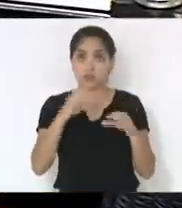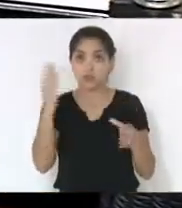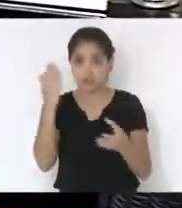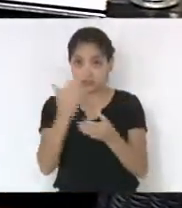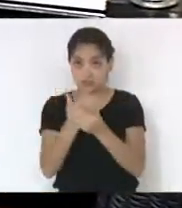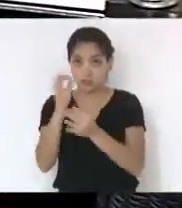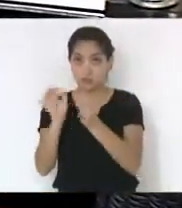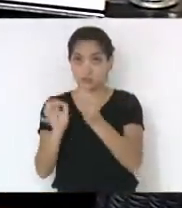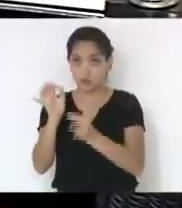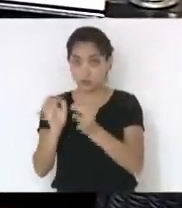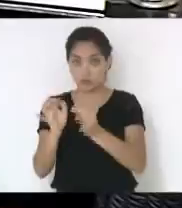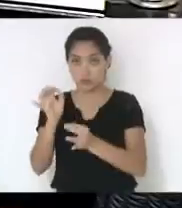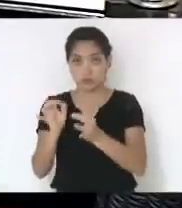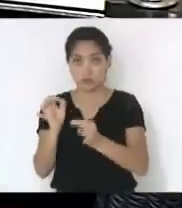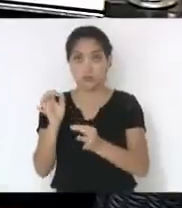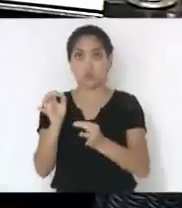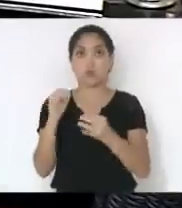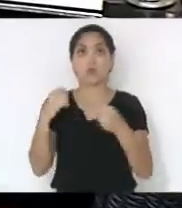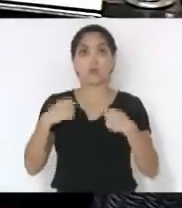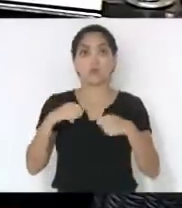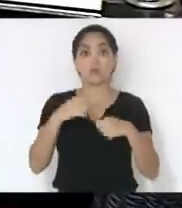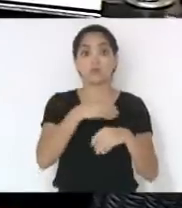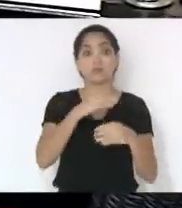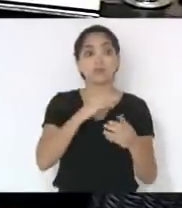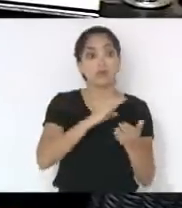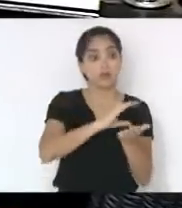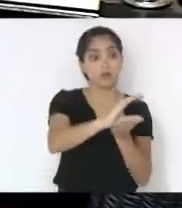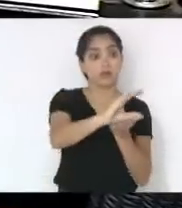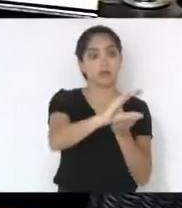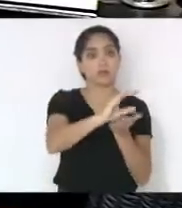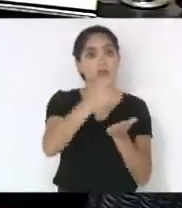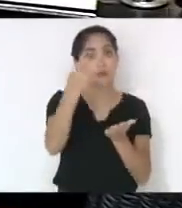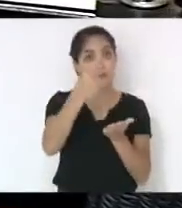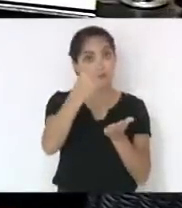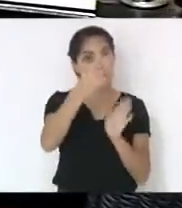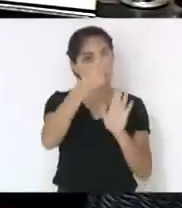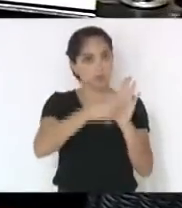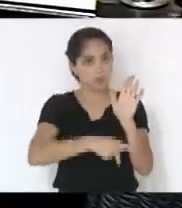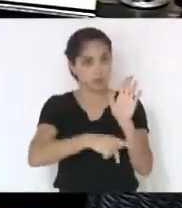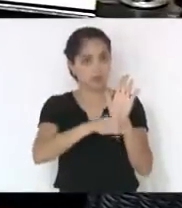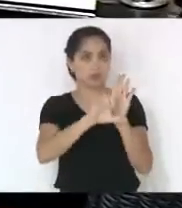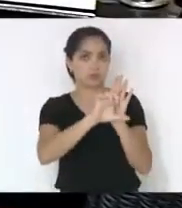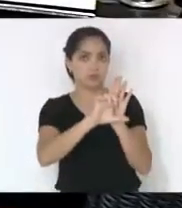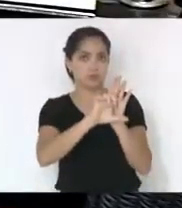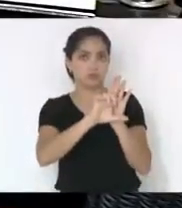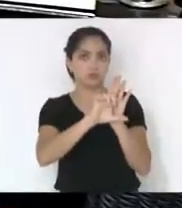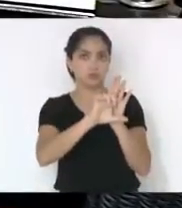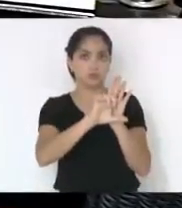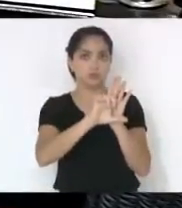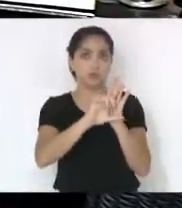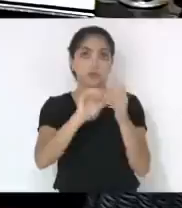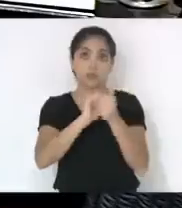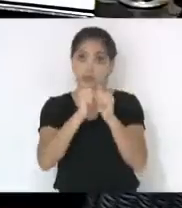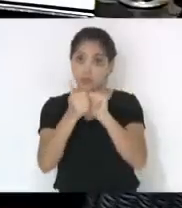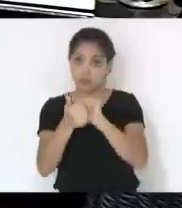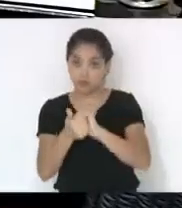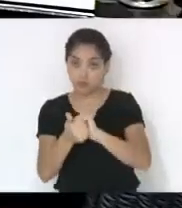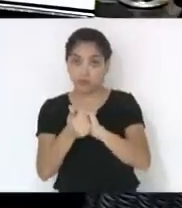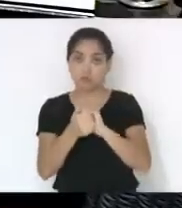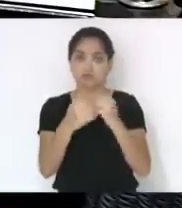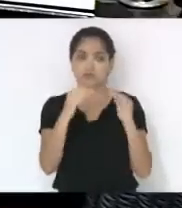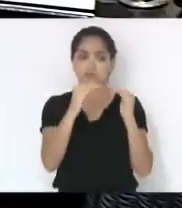e que o governo tem que repassar e é a primeira parte desse projeto. Aí ele está adequando a situação à primeira parte e estou de acordo.